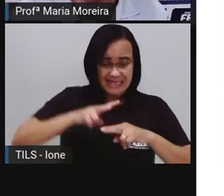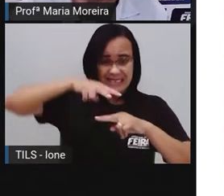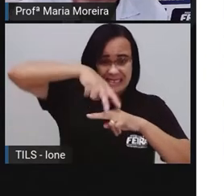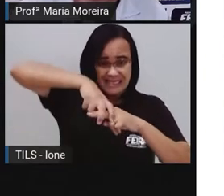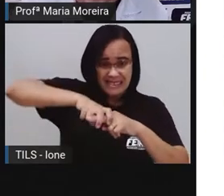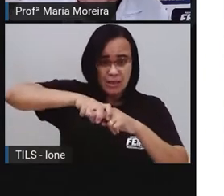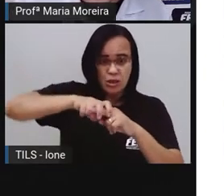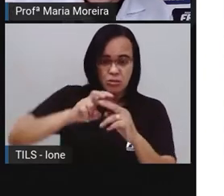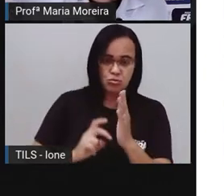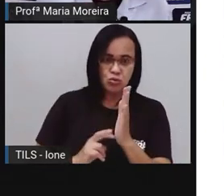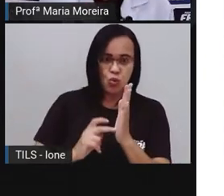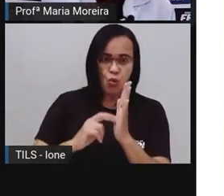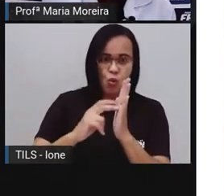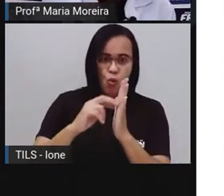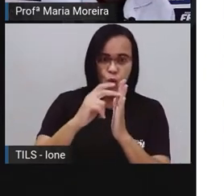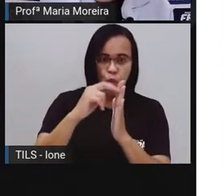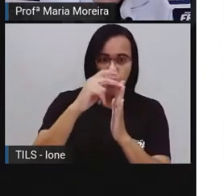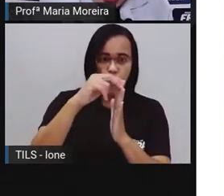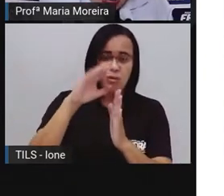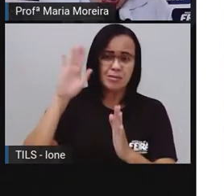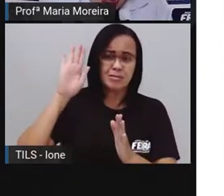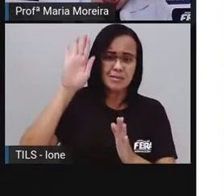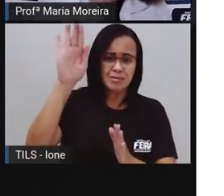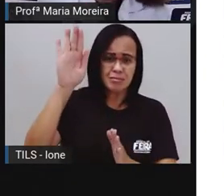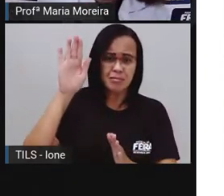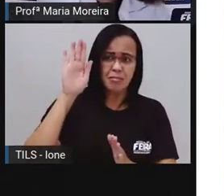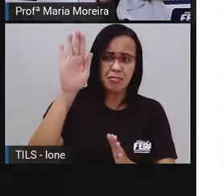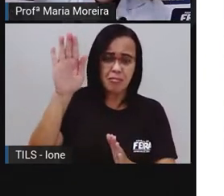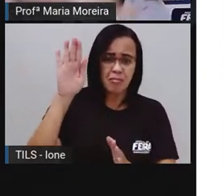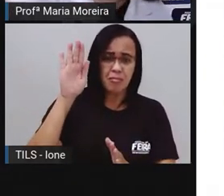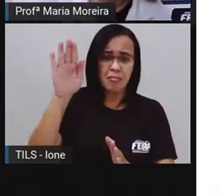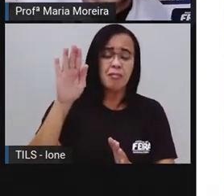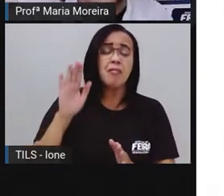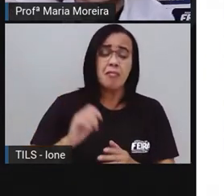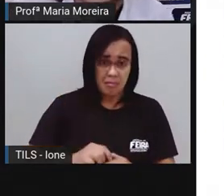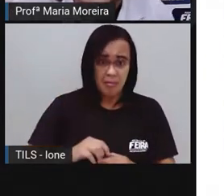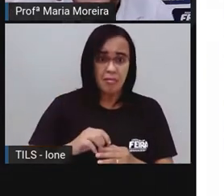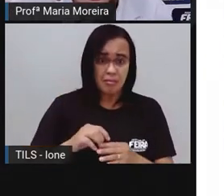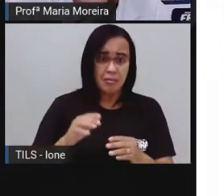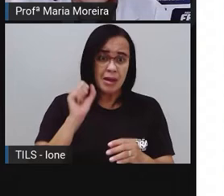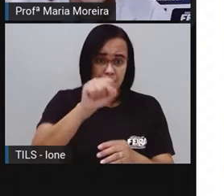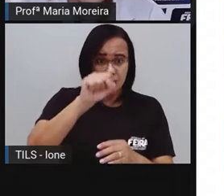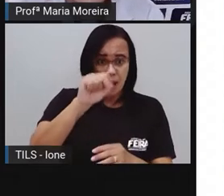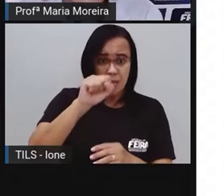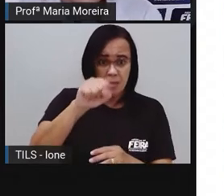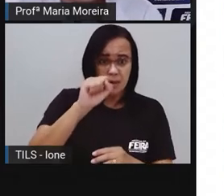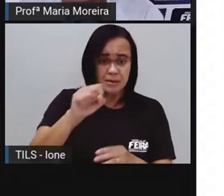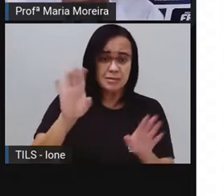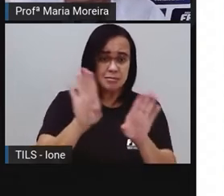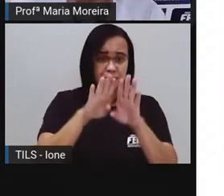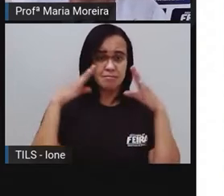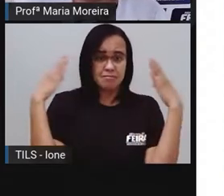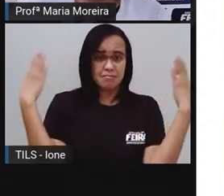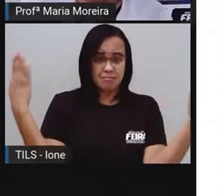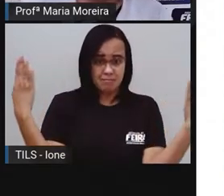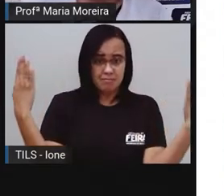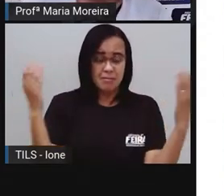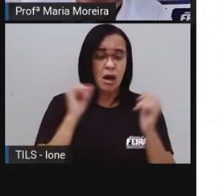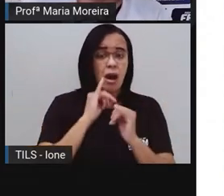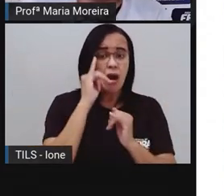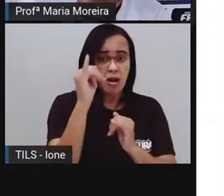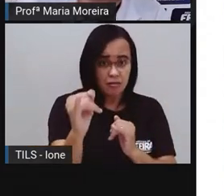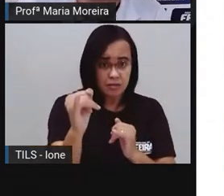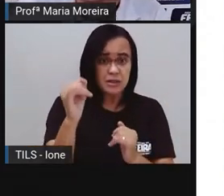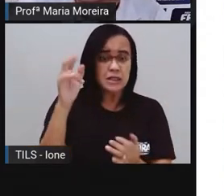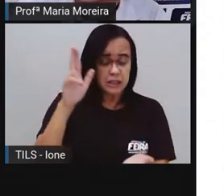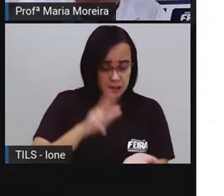gigante. Para tocar din-dom, din-dom. Avisando que ele vinha trazendo